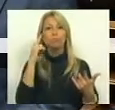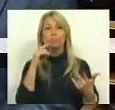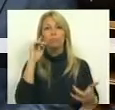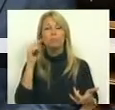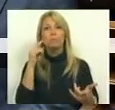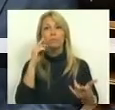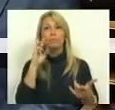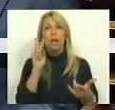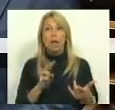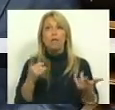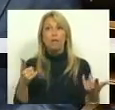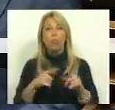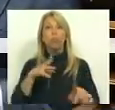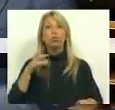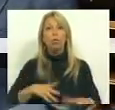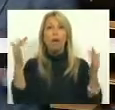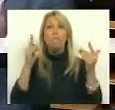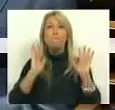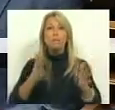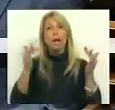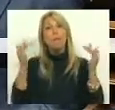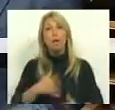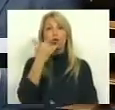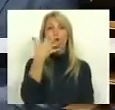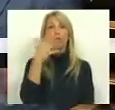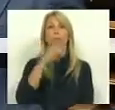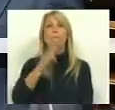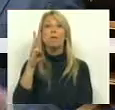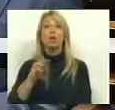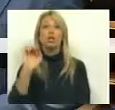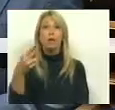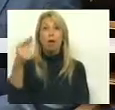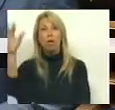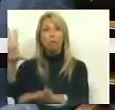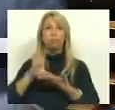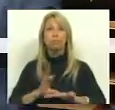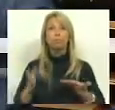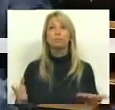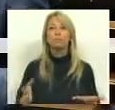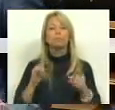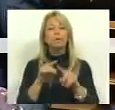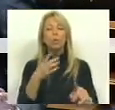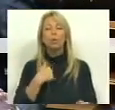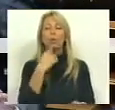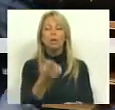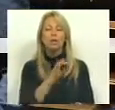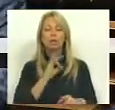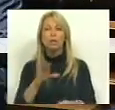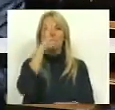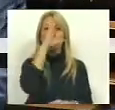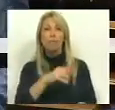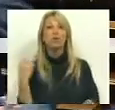menos 2 mil milhões de euros de refinanciamento. E aquilo que eu lhe estou a dizer, Sr. Primeiro-Ministro, é que há entre nós